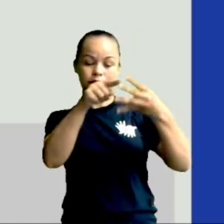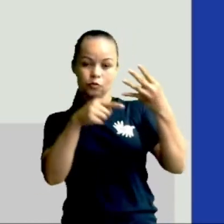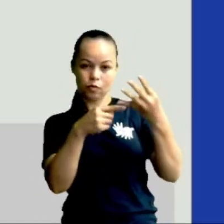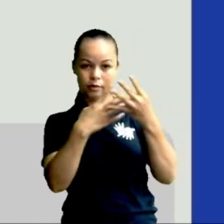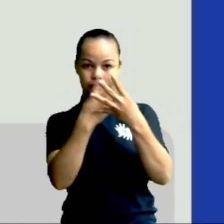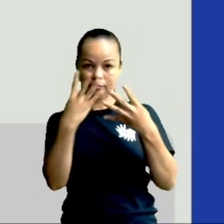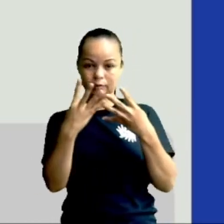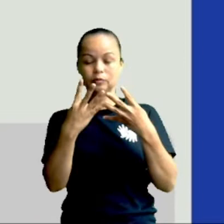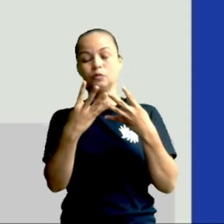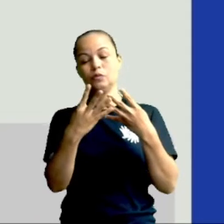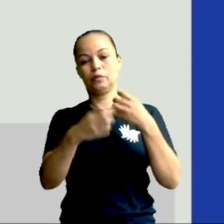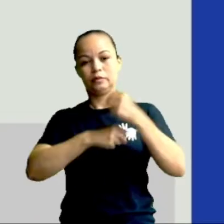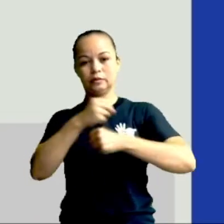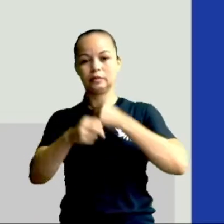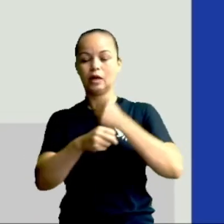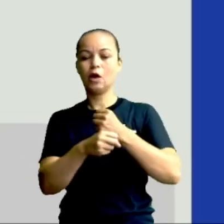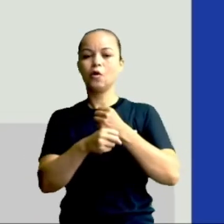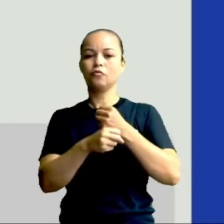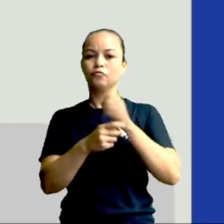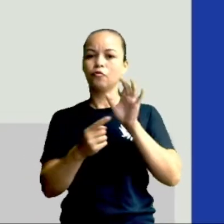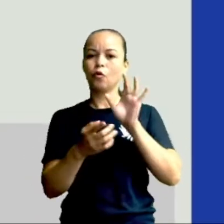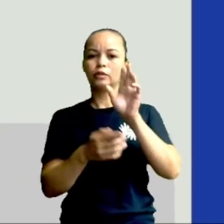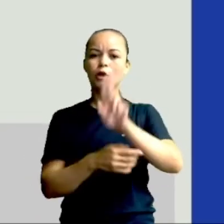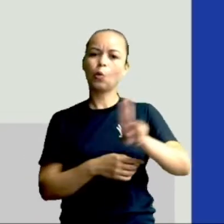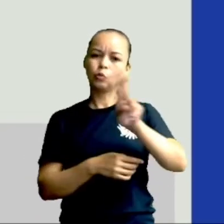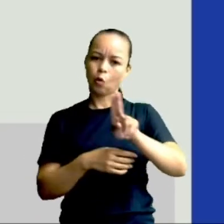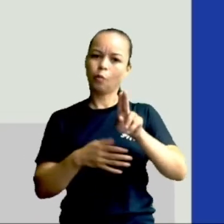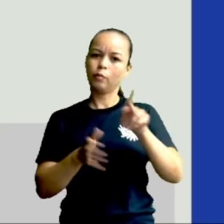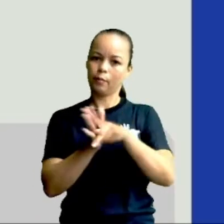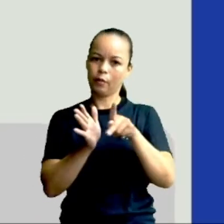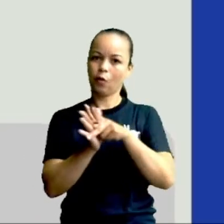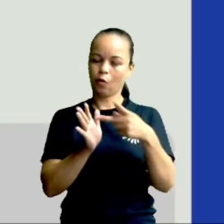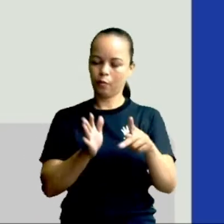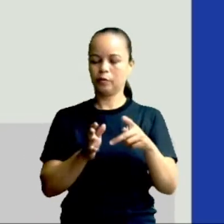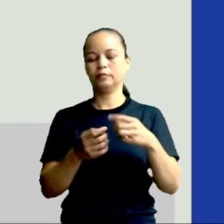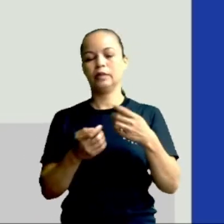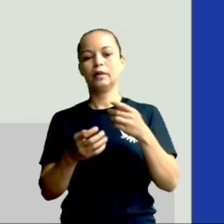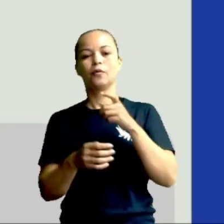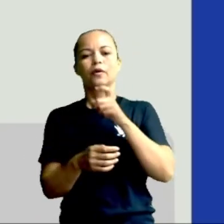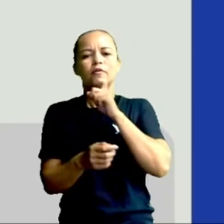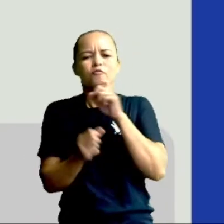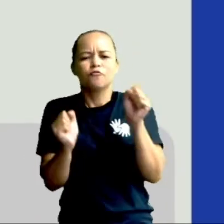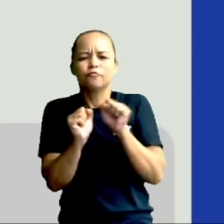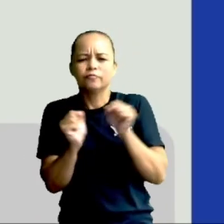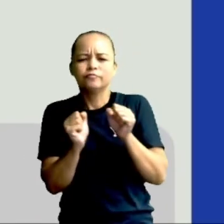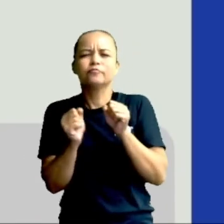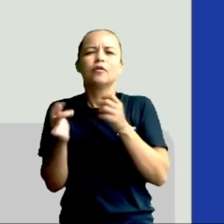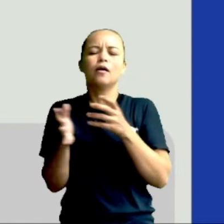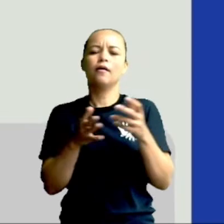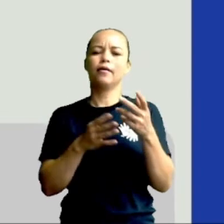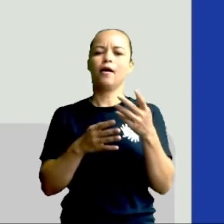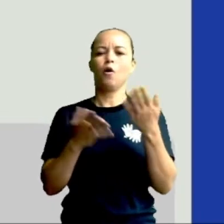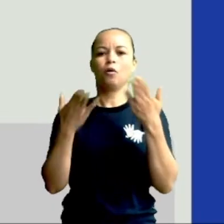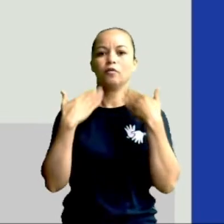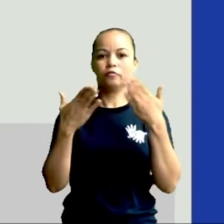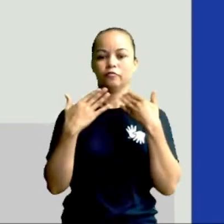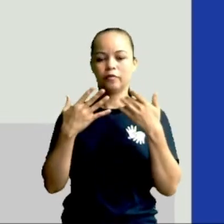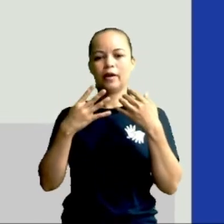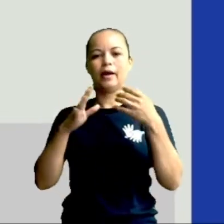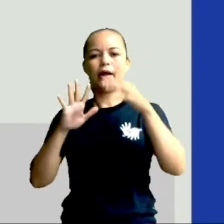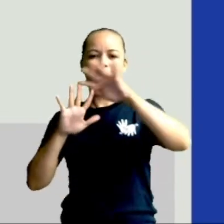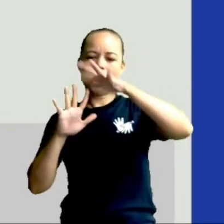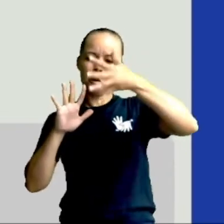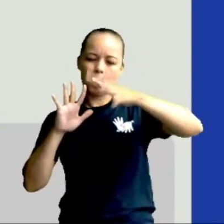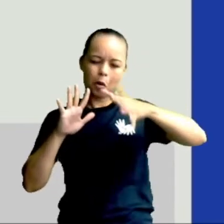definidas, primavera, verão, outono e inverno. E assim surgiu a ideia do ano. Quando se completa a passagem pelas